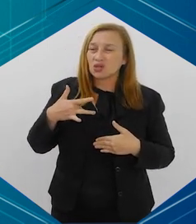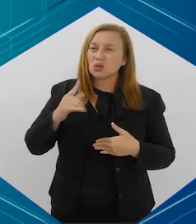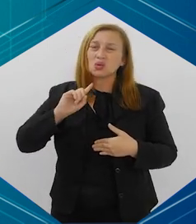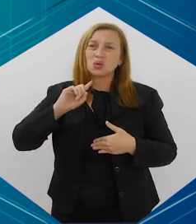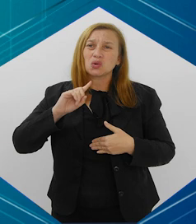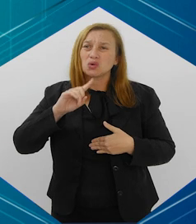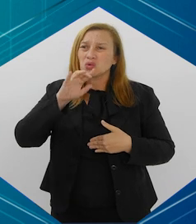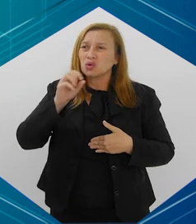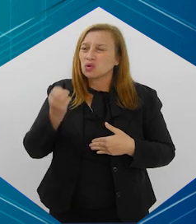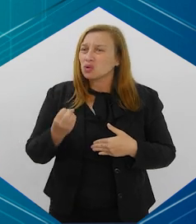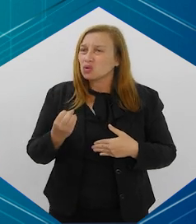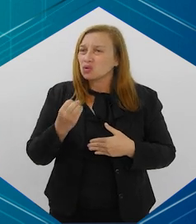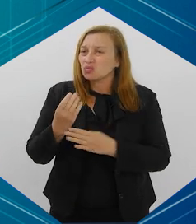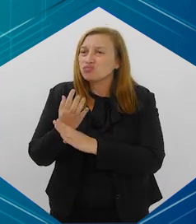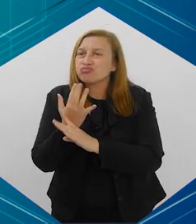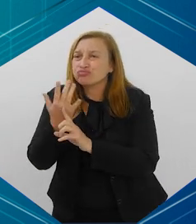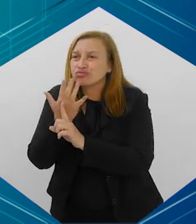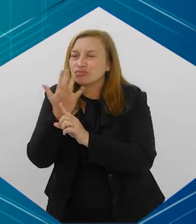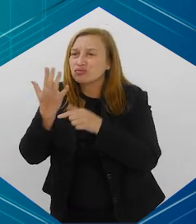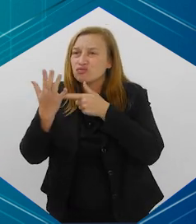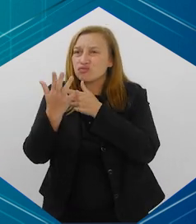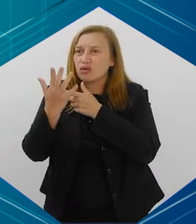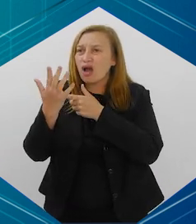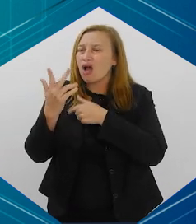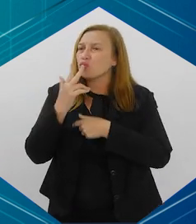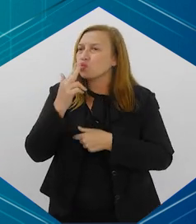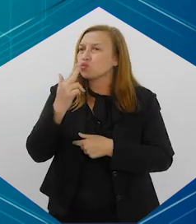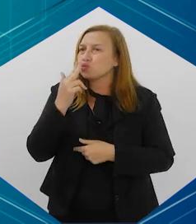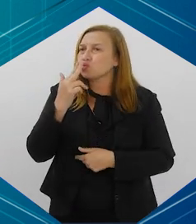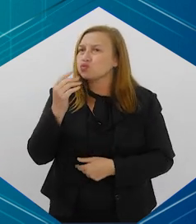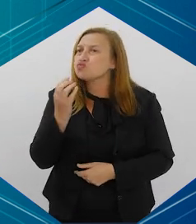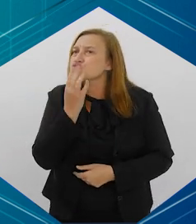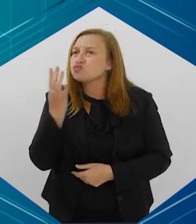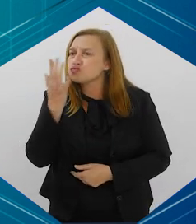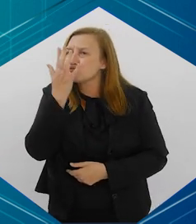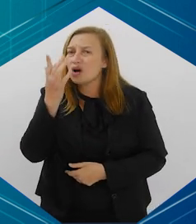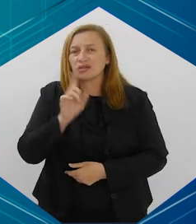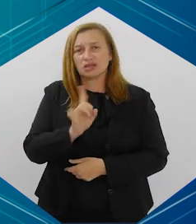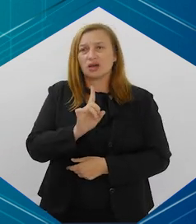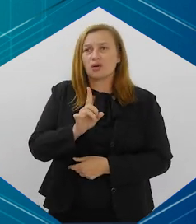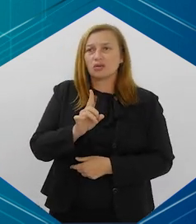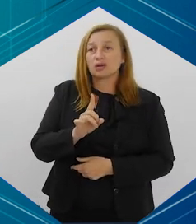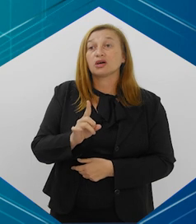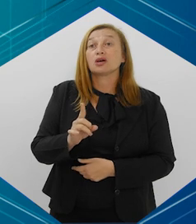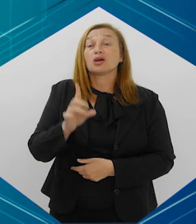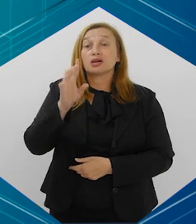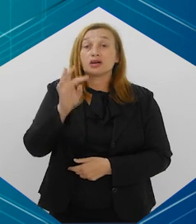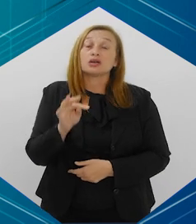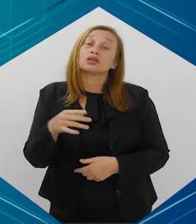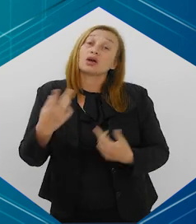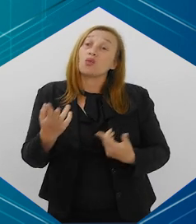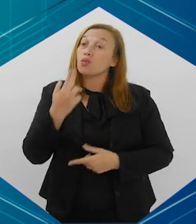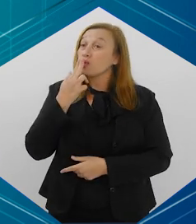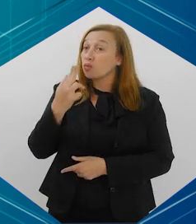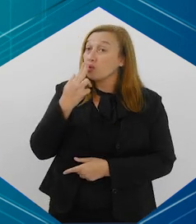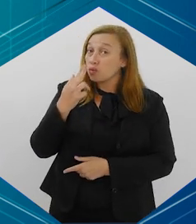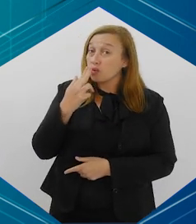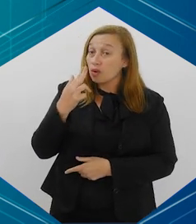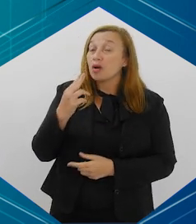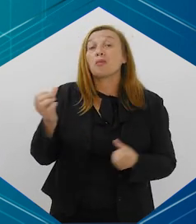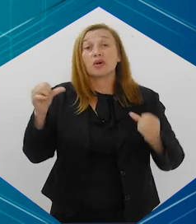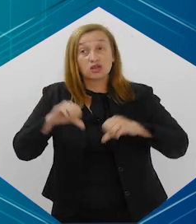e assim por diante. Então, o tabagismo passivo, ele é tão ou mais deletério do que o próprio tabagismo.